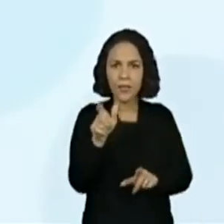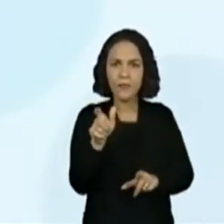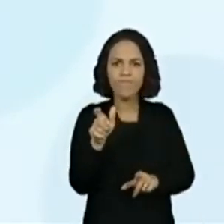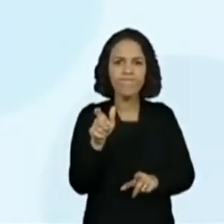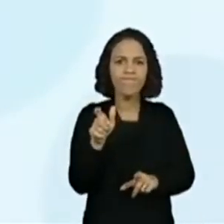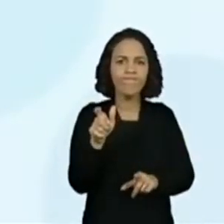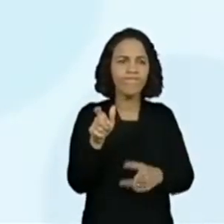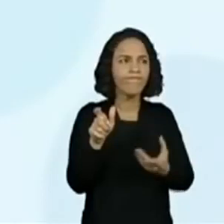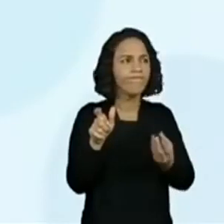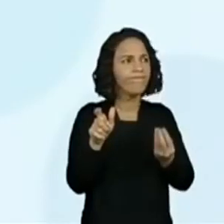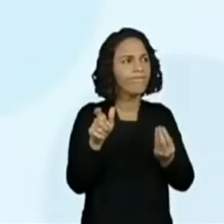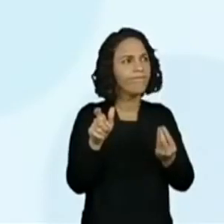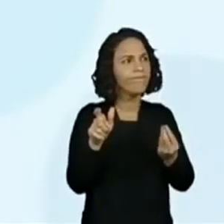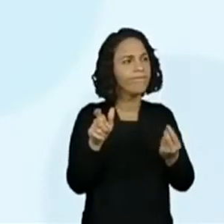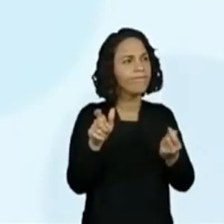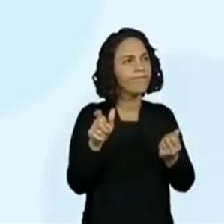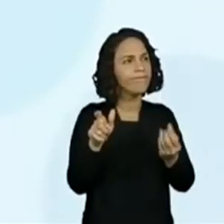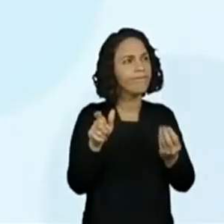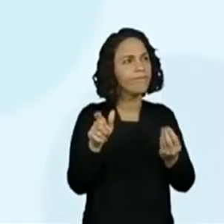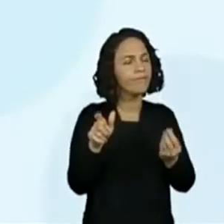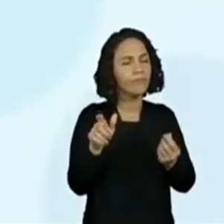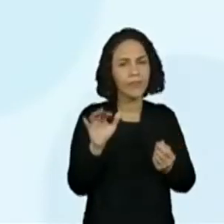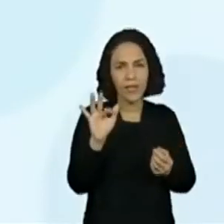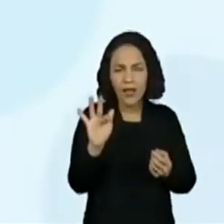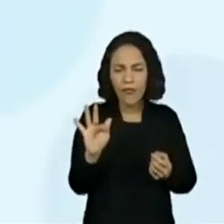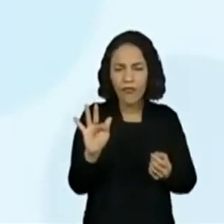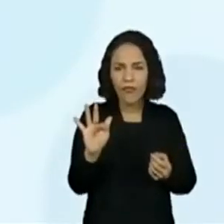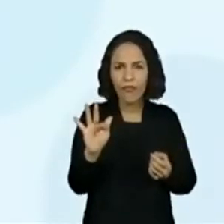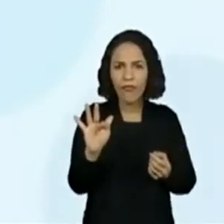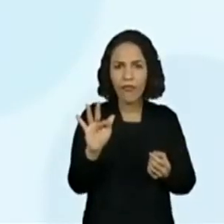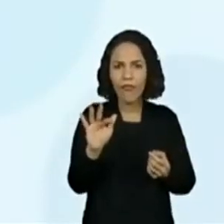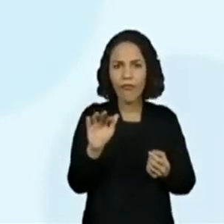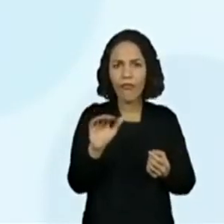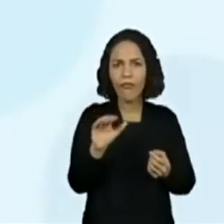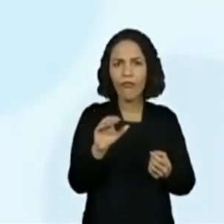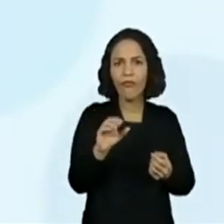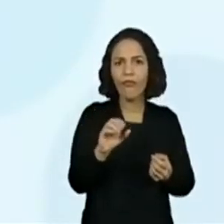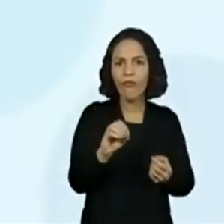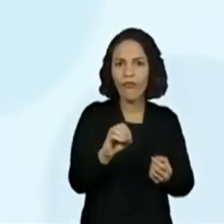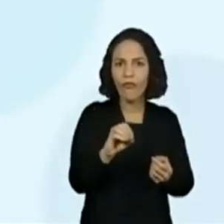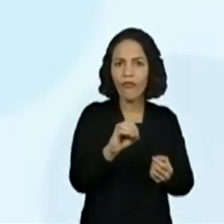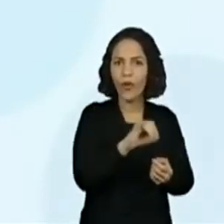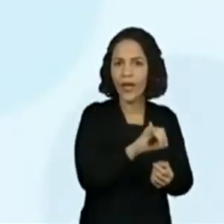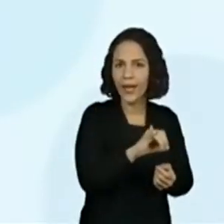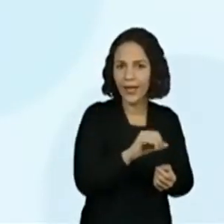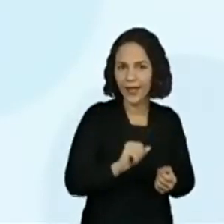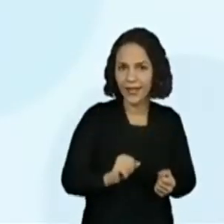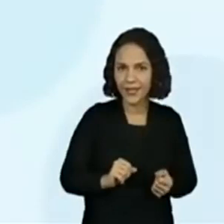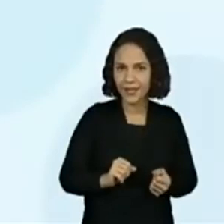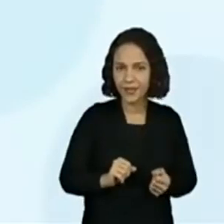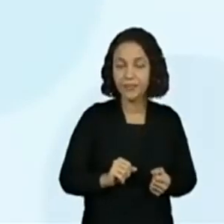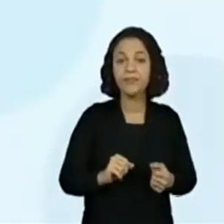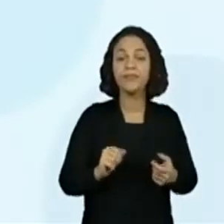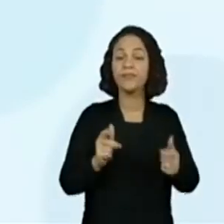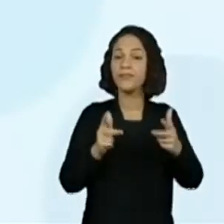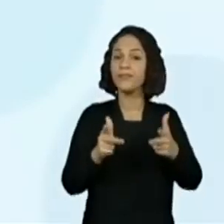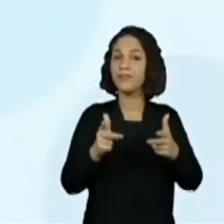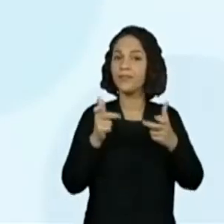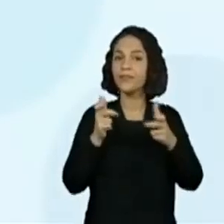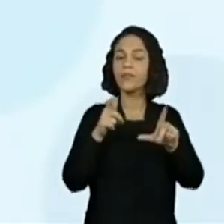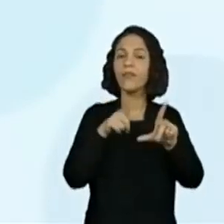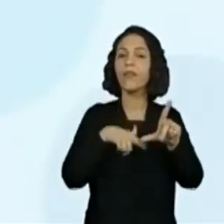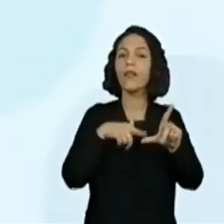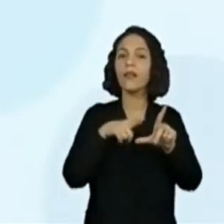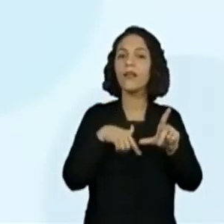Olha só. Foi. Ó, foi. Sim. Eu consigo perceber que eu preciso da letra